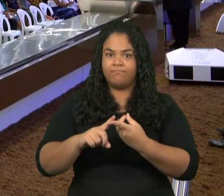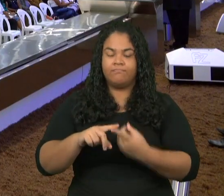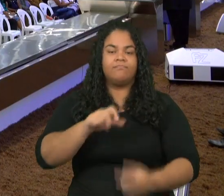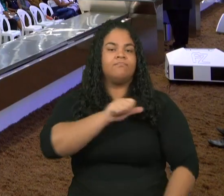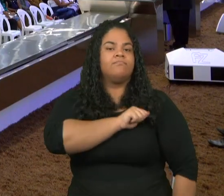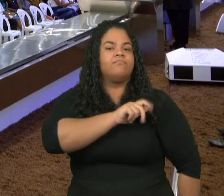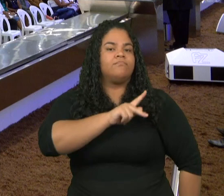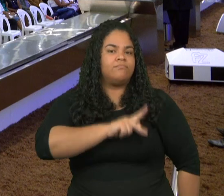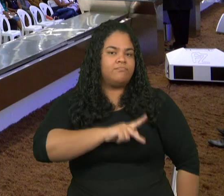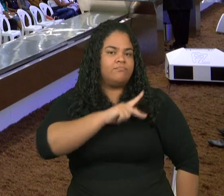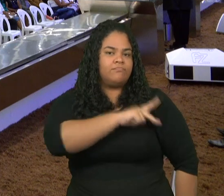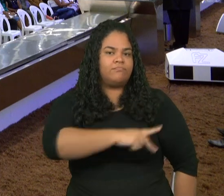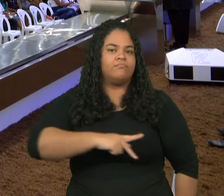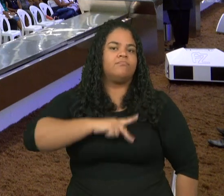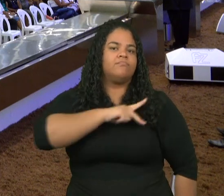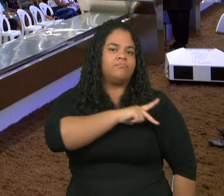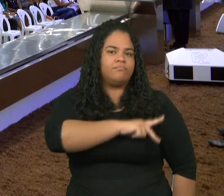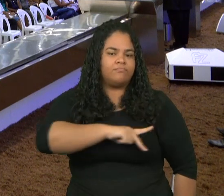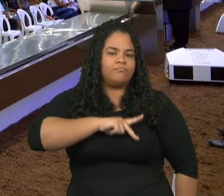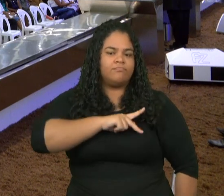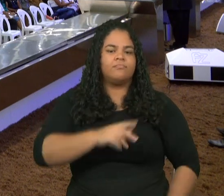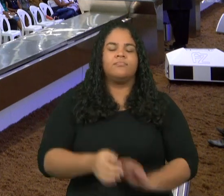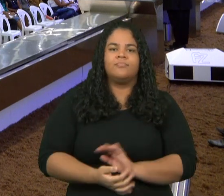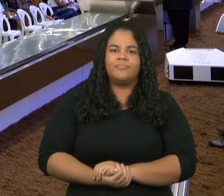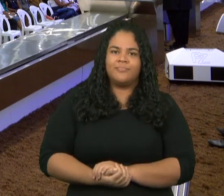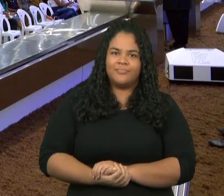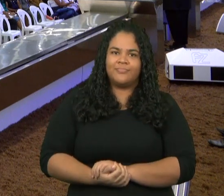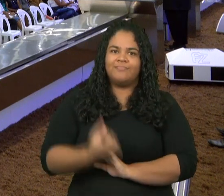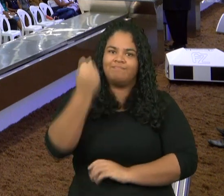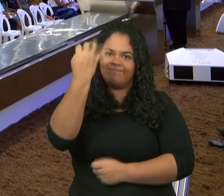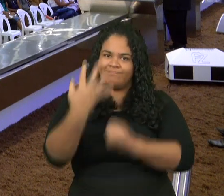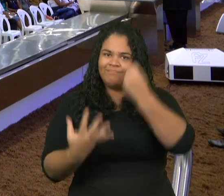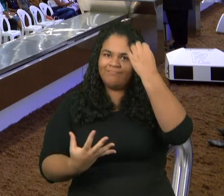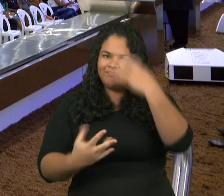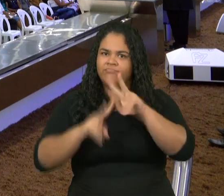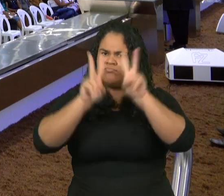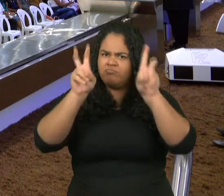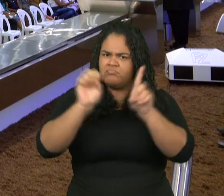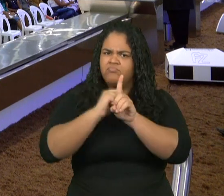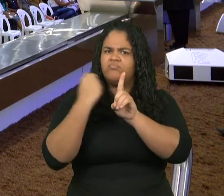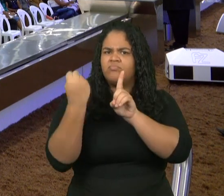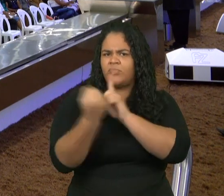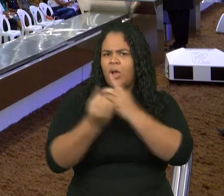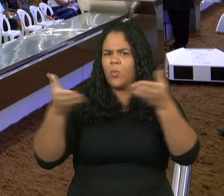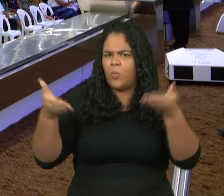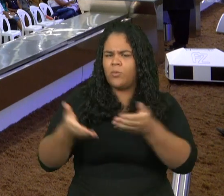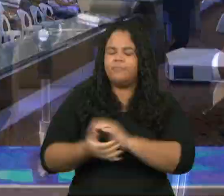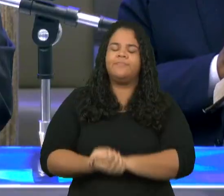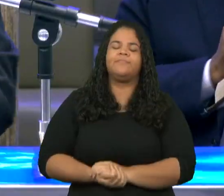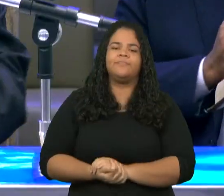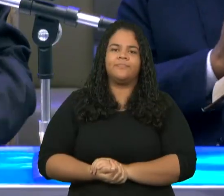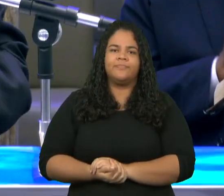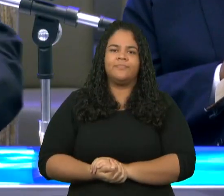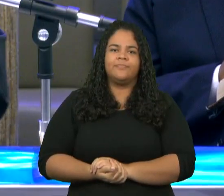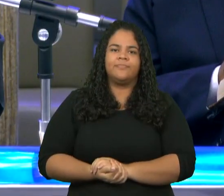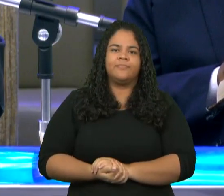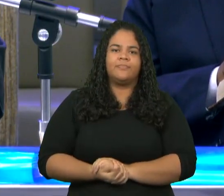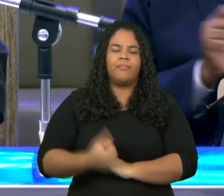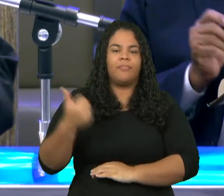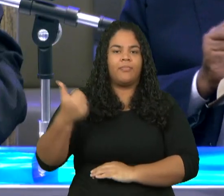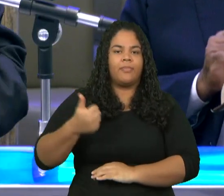sua carta ao evangelista, ao pastor Timóteo, capítulo 4 da primeira carta